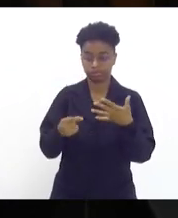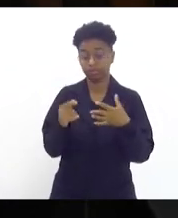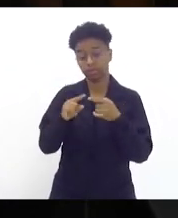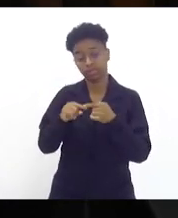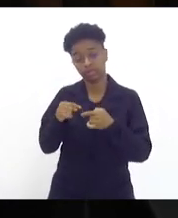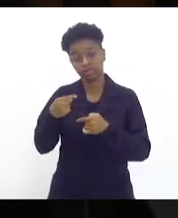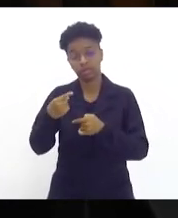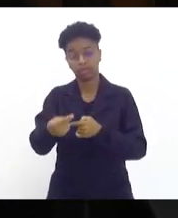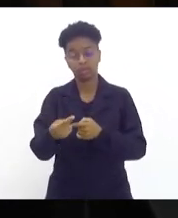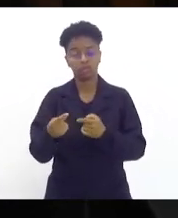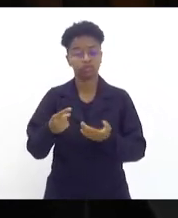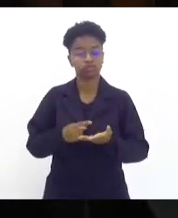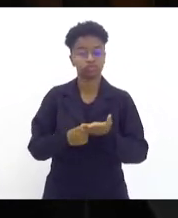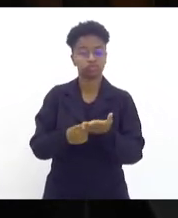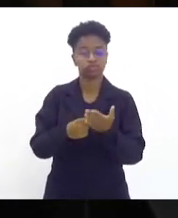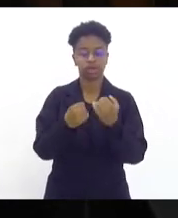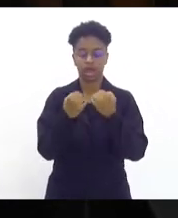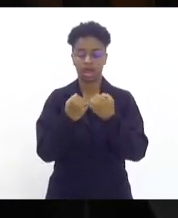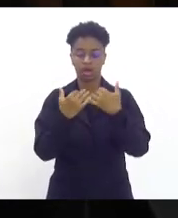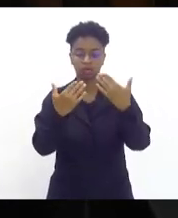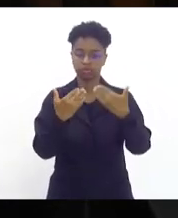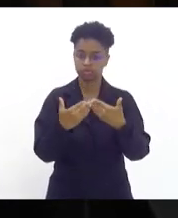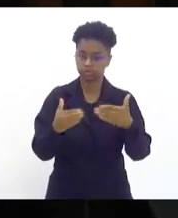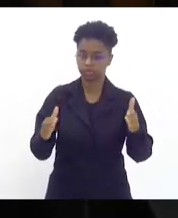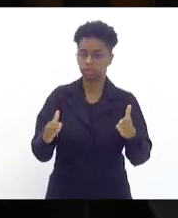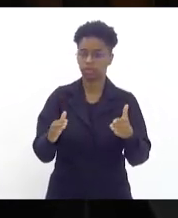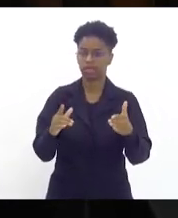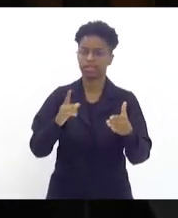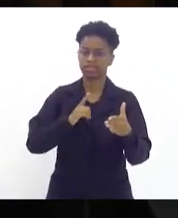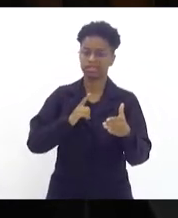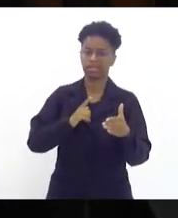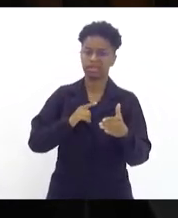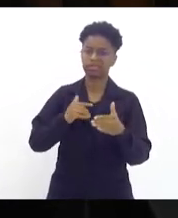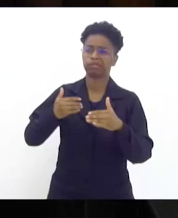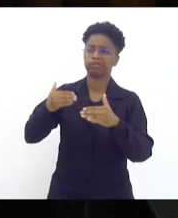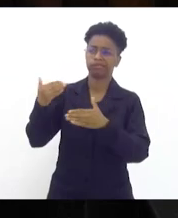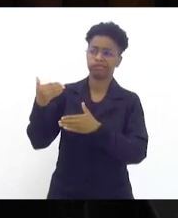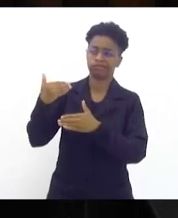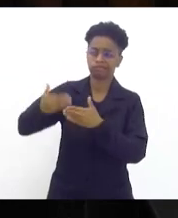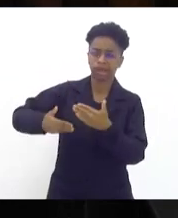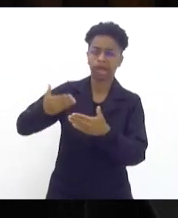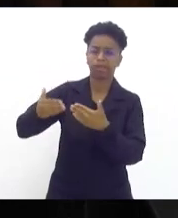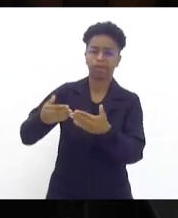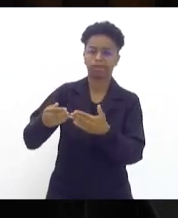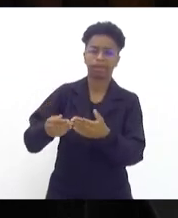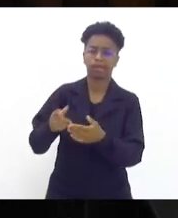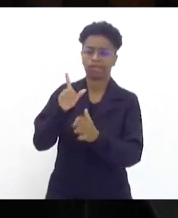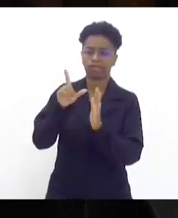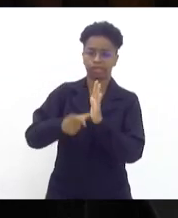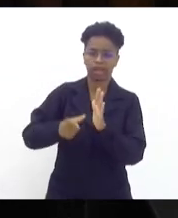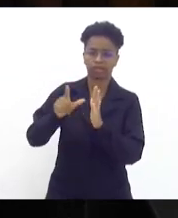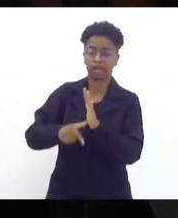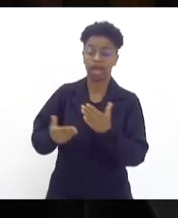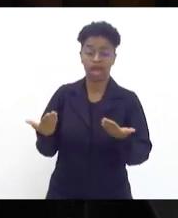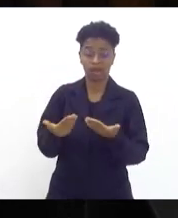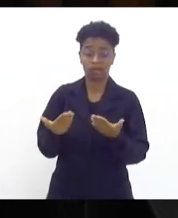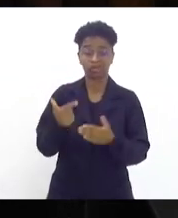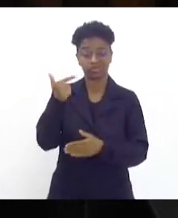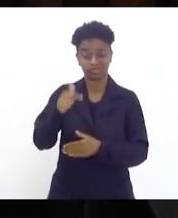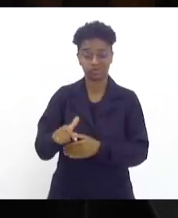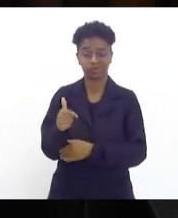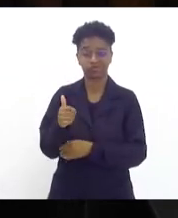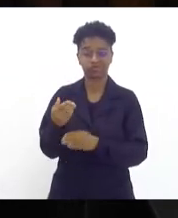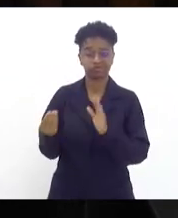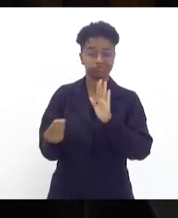se marcou essa audiência pública depois de tantos adiamentos e que agora foi transferido para 15 dias depois